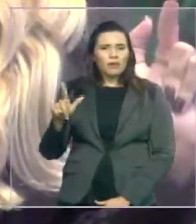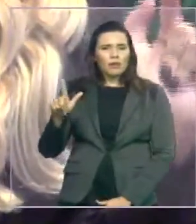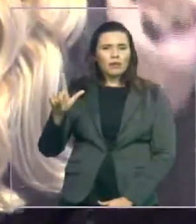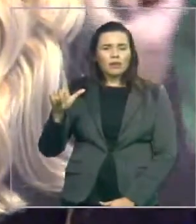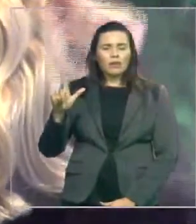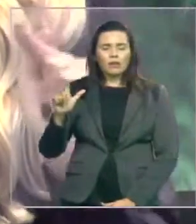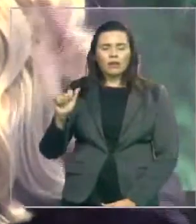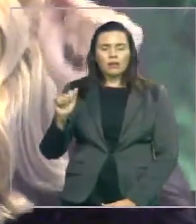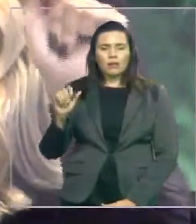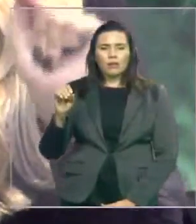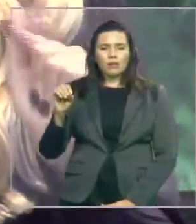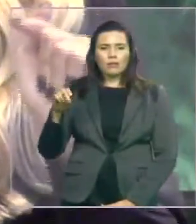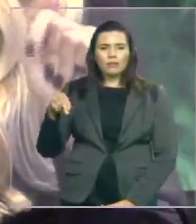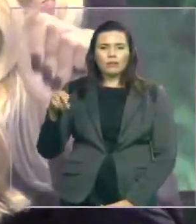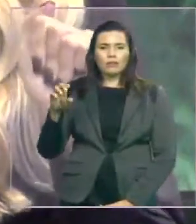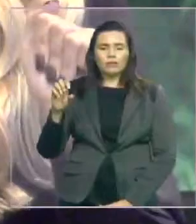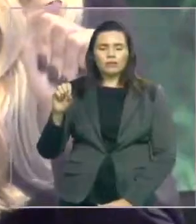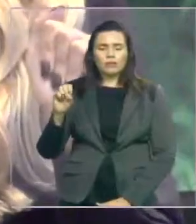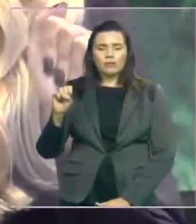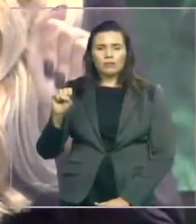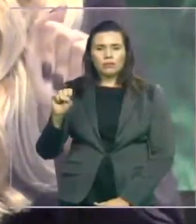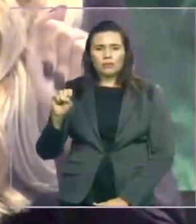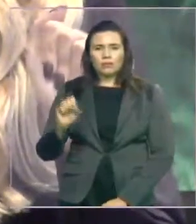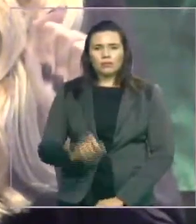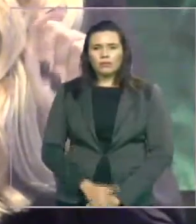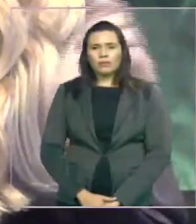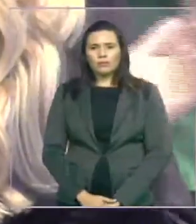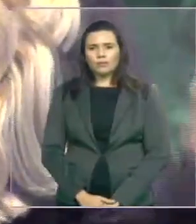dos pais do proprietário da empresa.